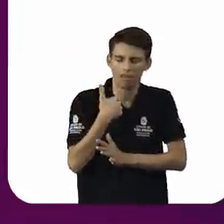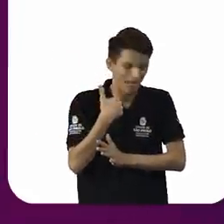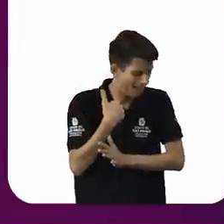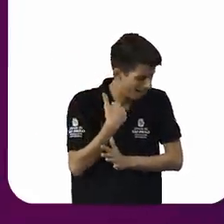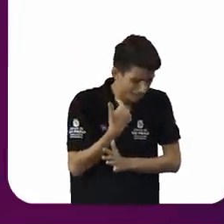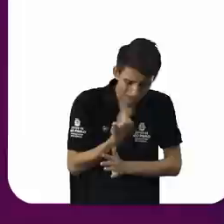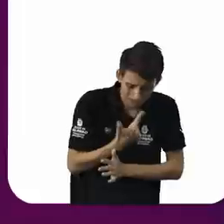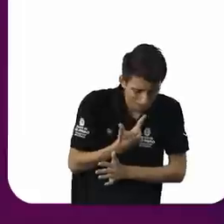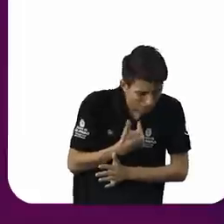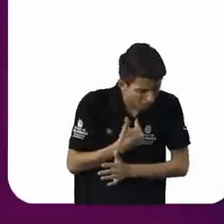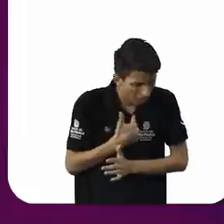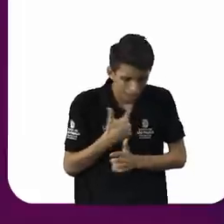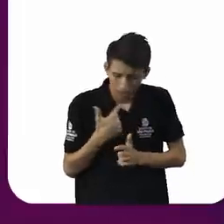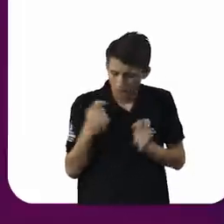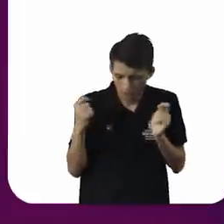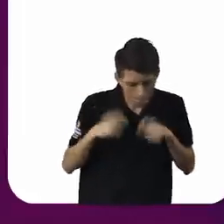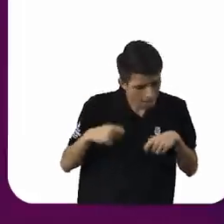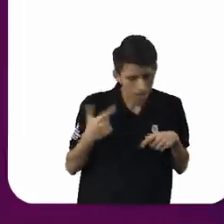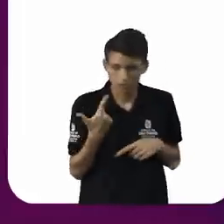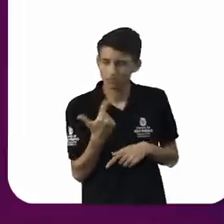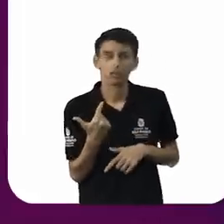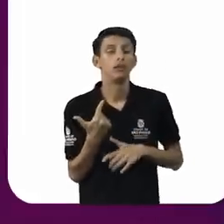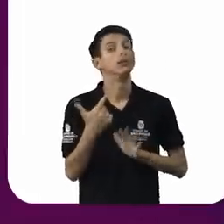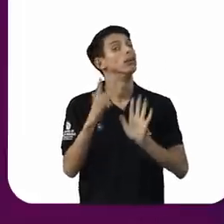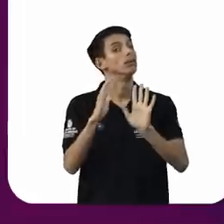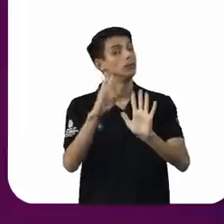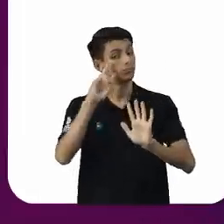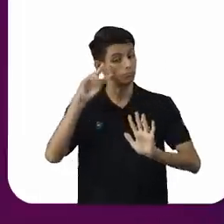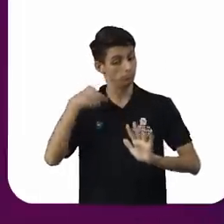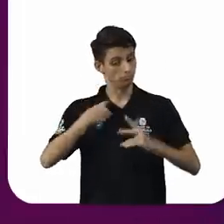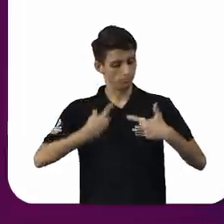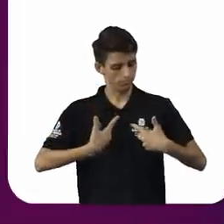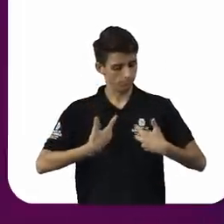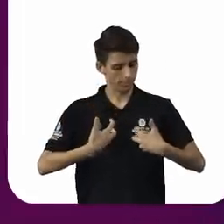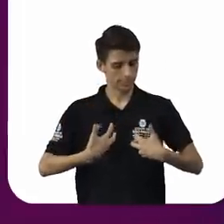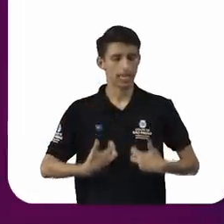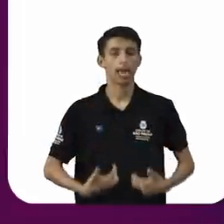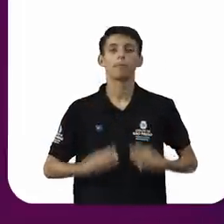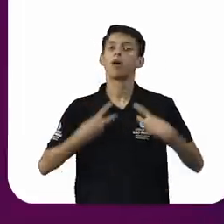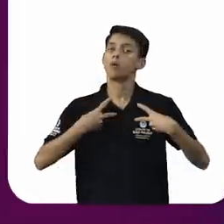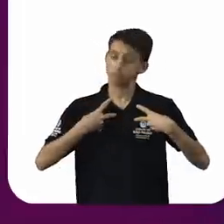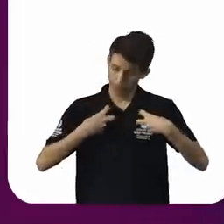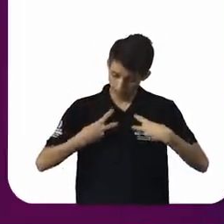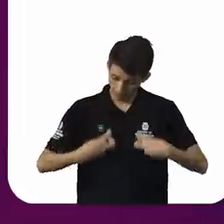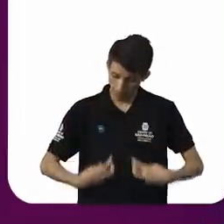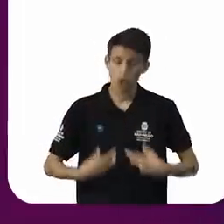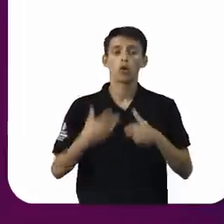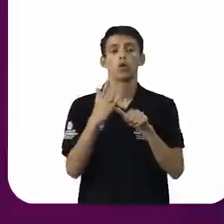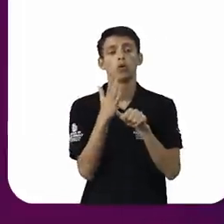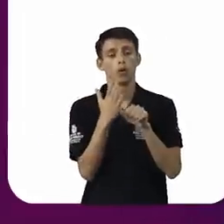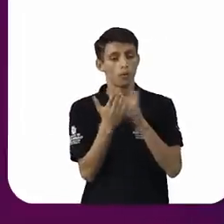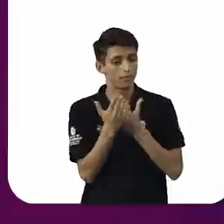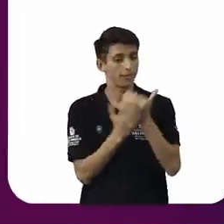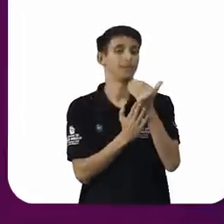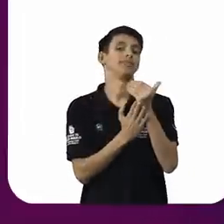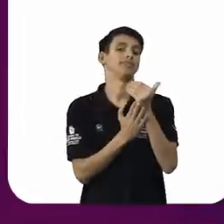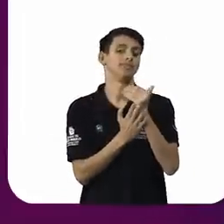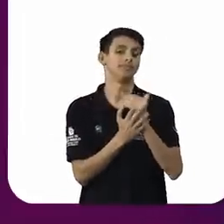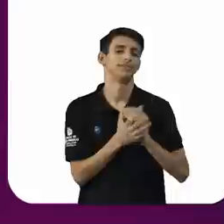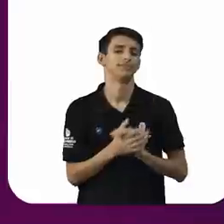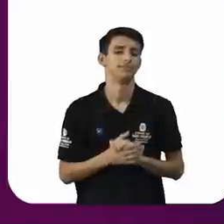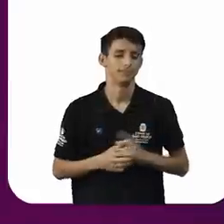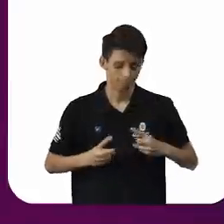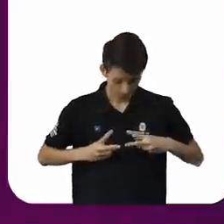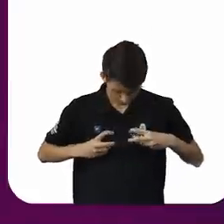dentro do seu intelecto e silenciem essa voz. Falem mais alto